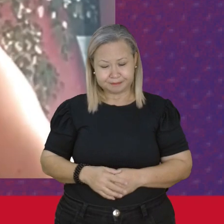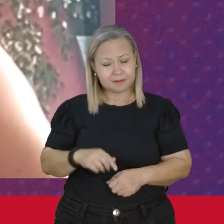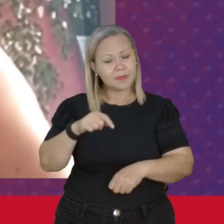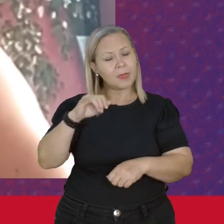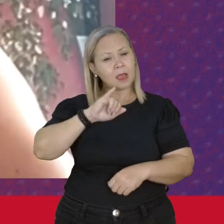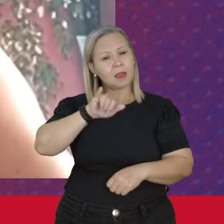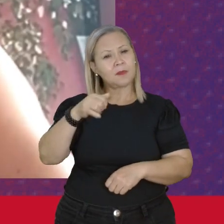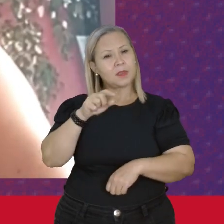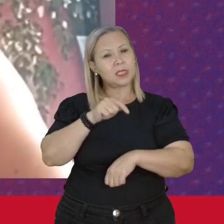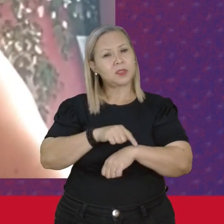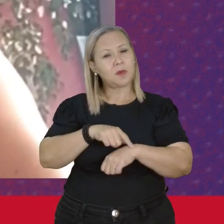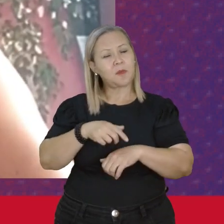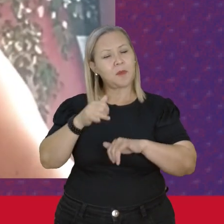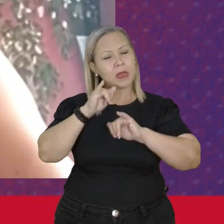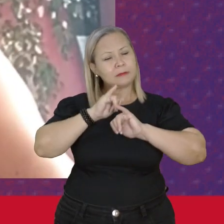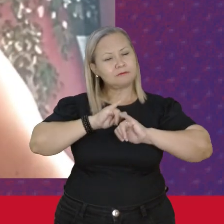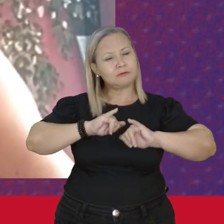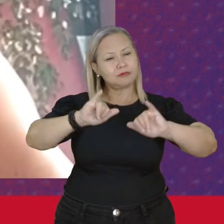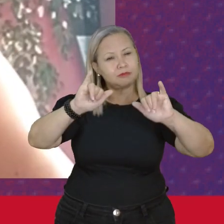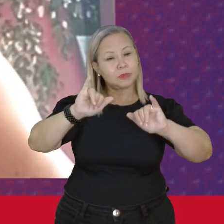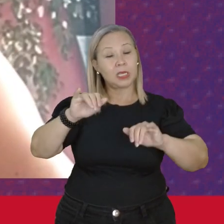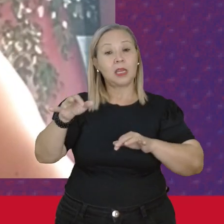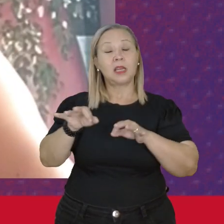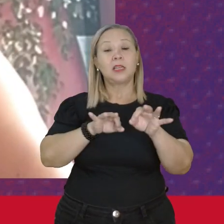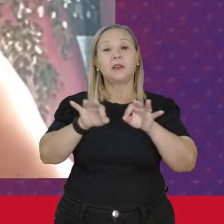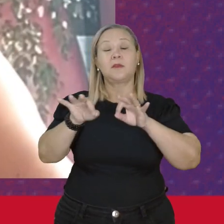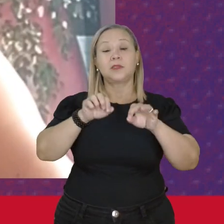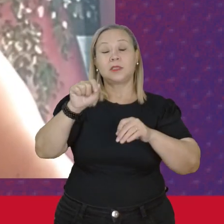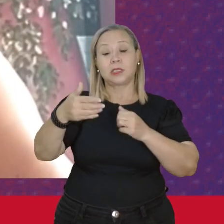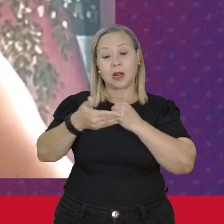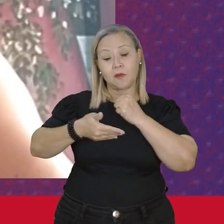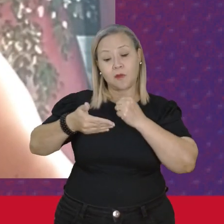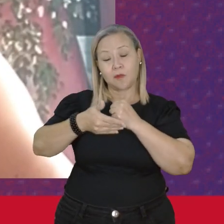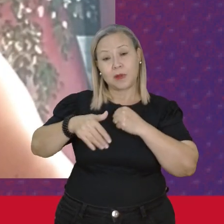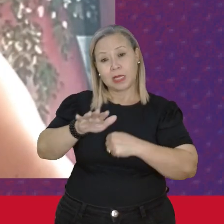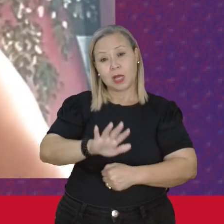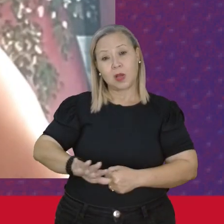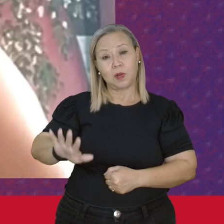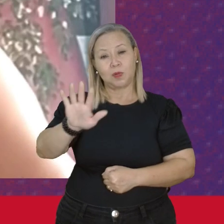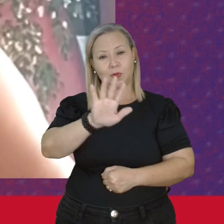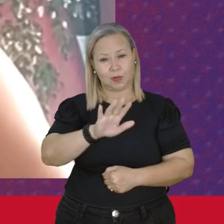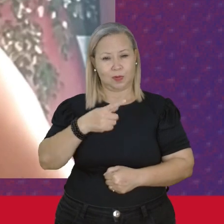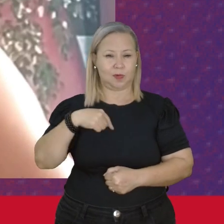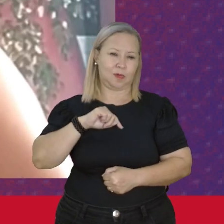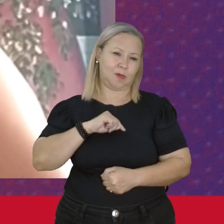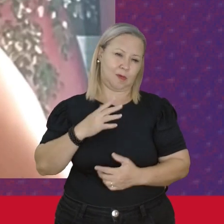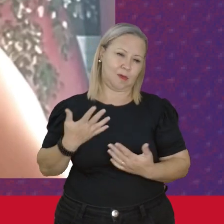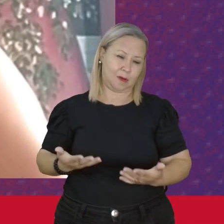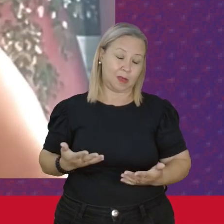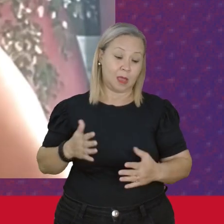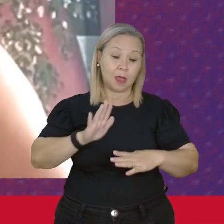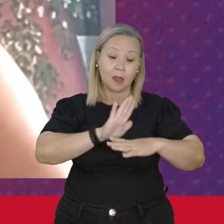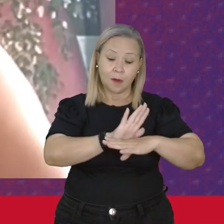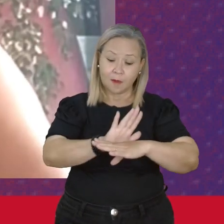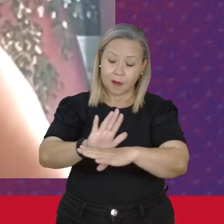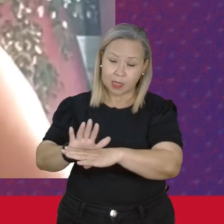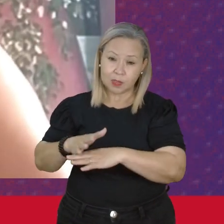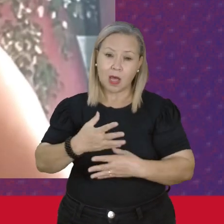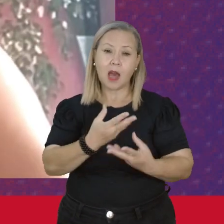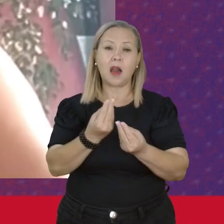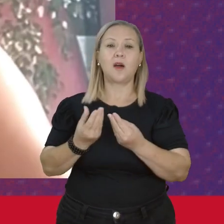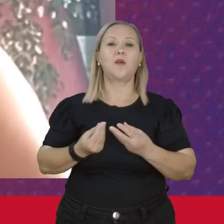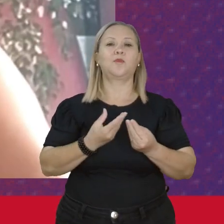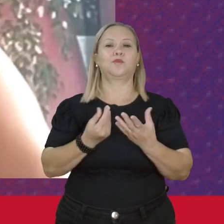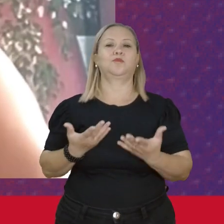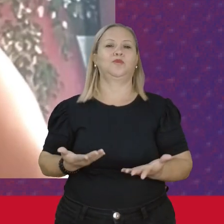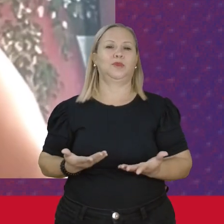Estar fazendo Essa preparação Ela é fundamental Para todos nós Porque Ela vai ajudar Bastante Não